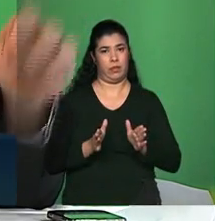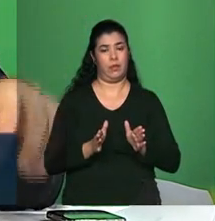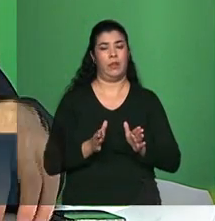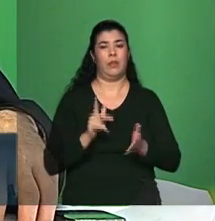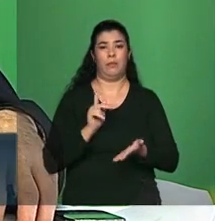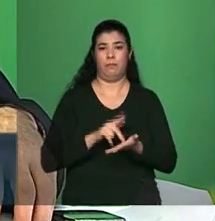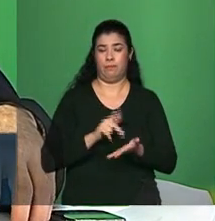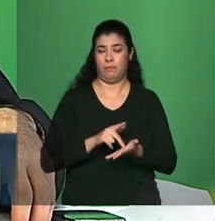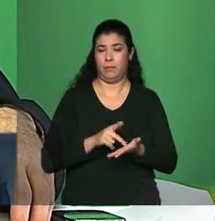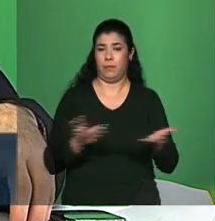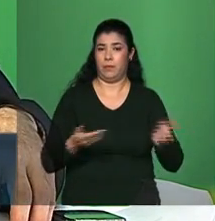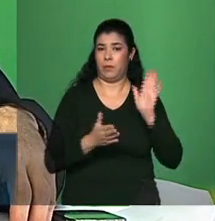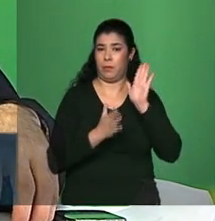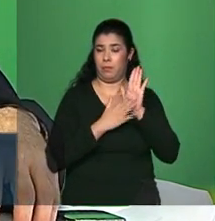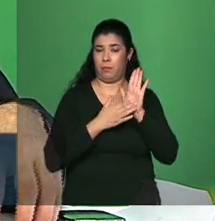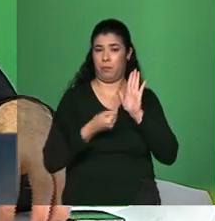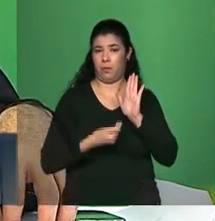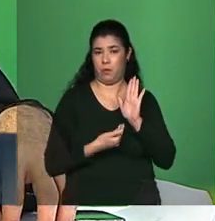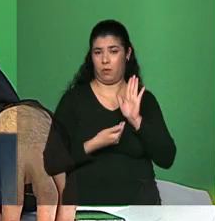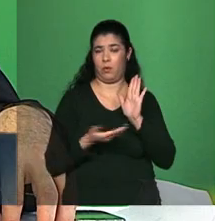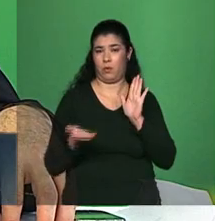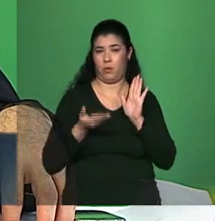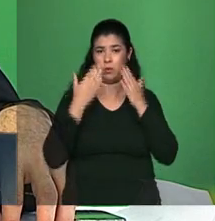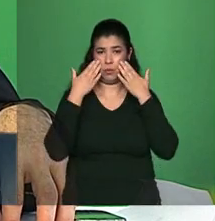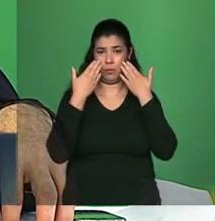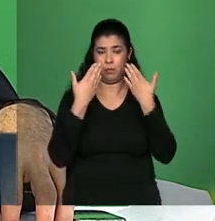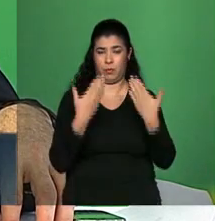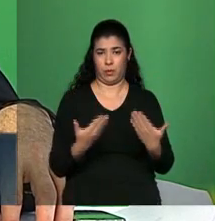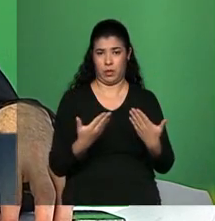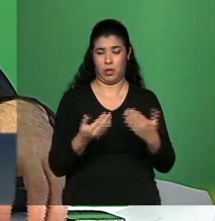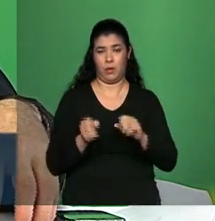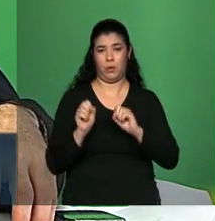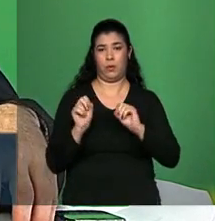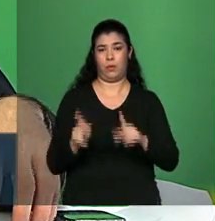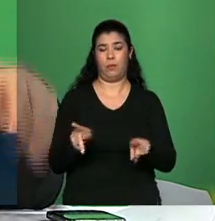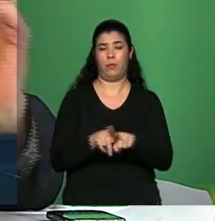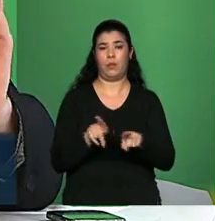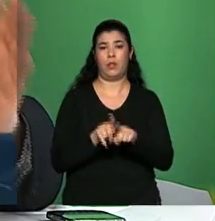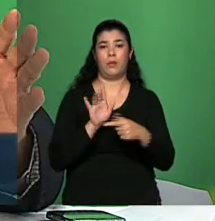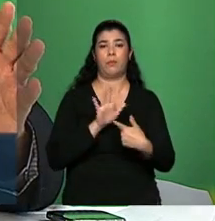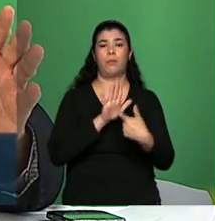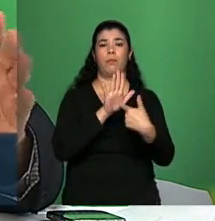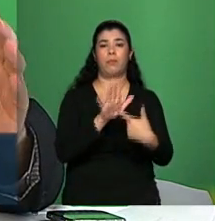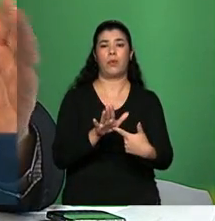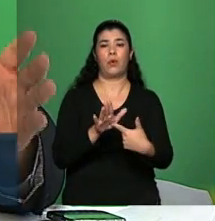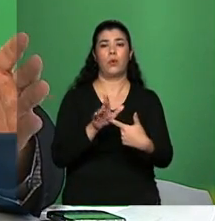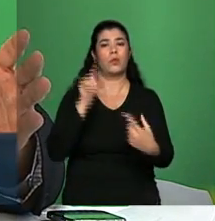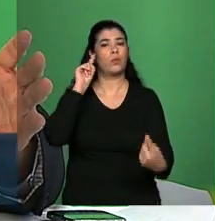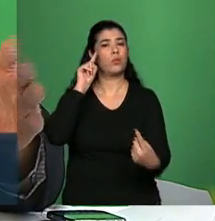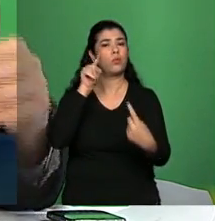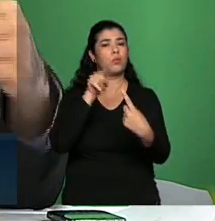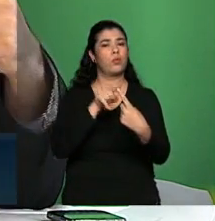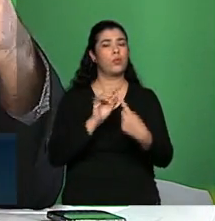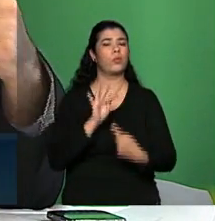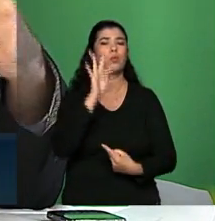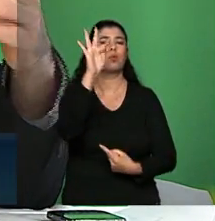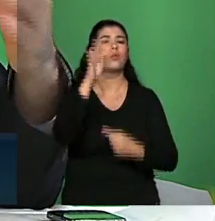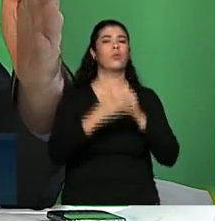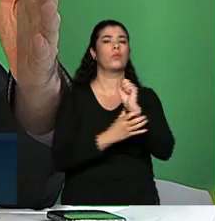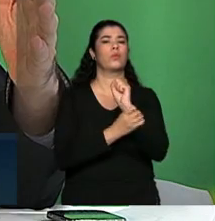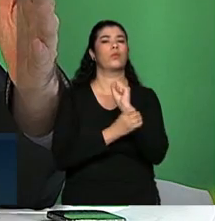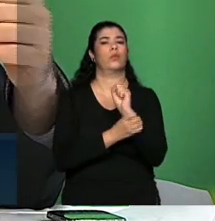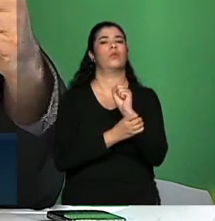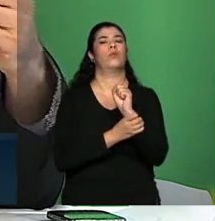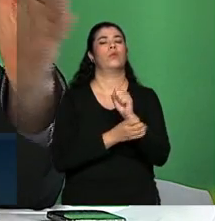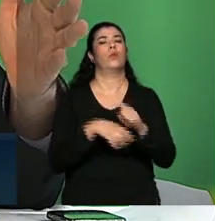proposta é uma proposta que põe a Previdência Social numa direção segura pelo